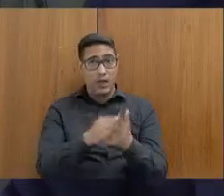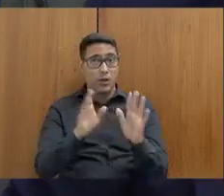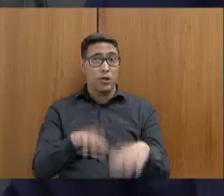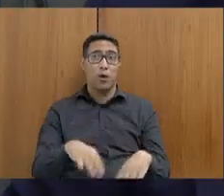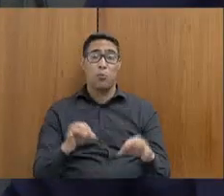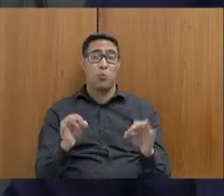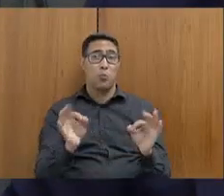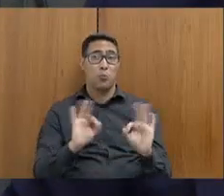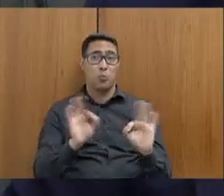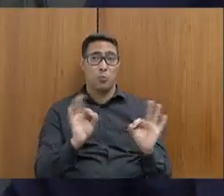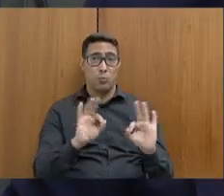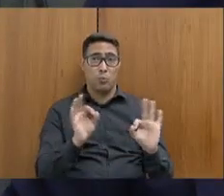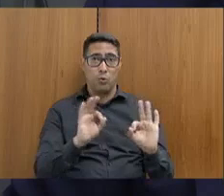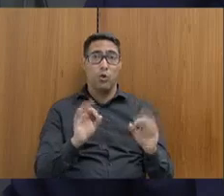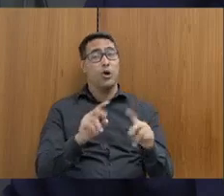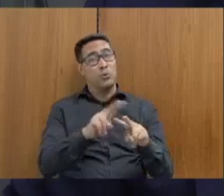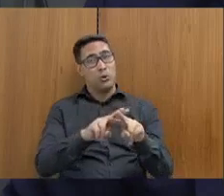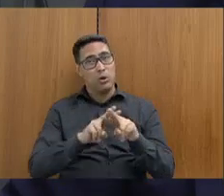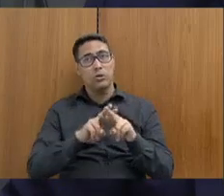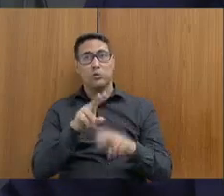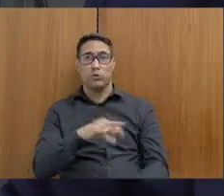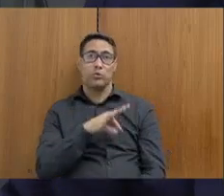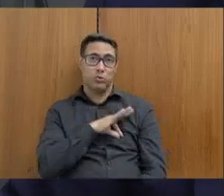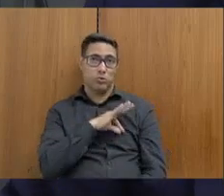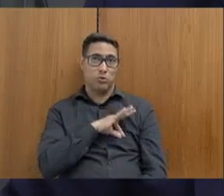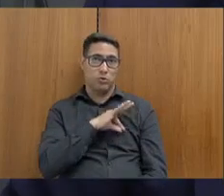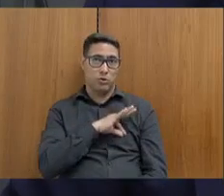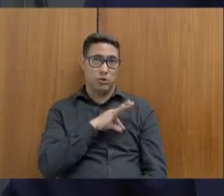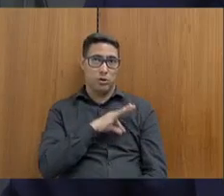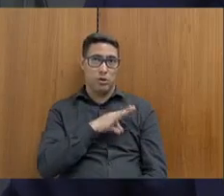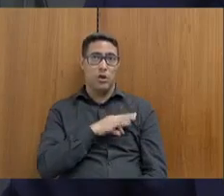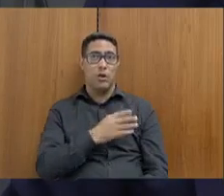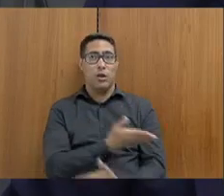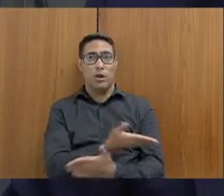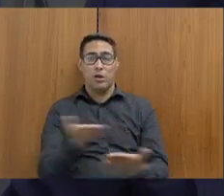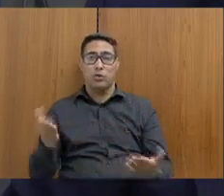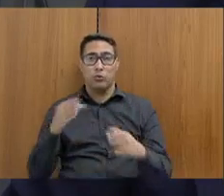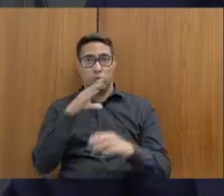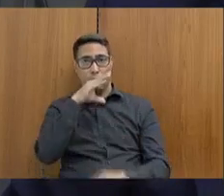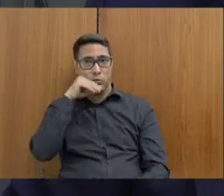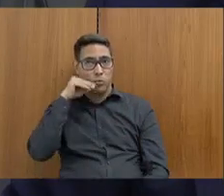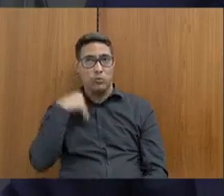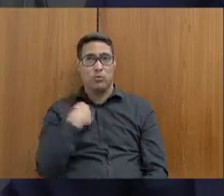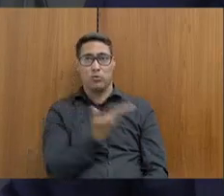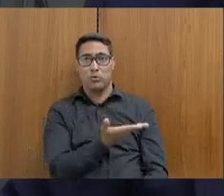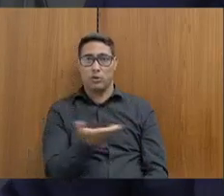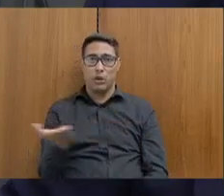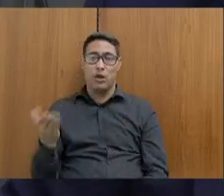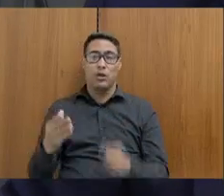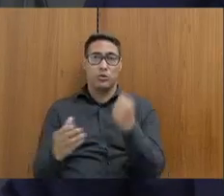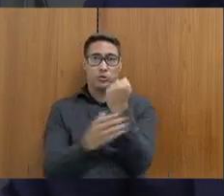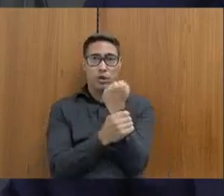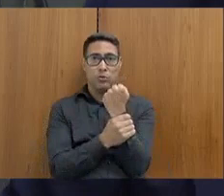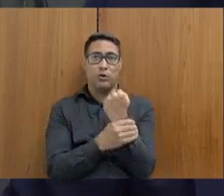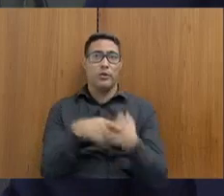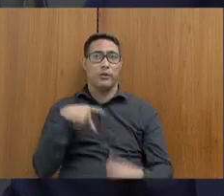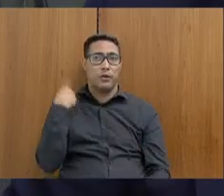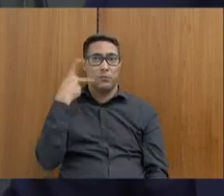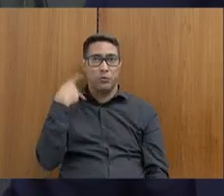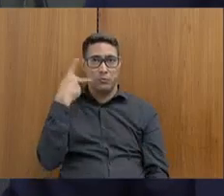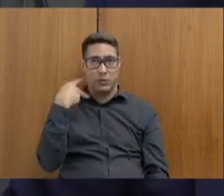concreto sobre a recomposição salarial dos servidores da segurança pública. Nós esperamos que isso aconteça em breve.